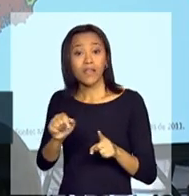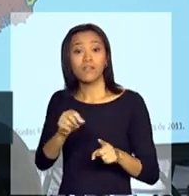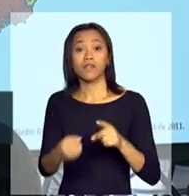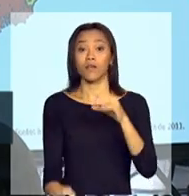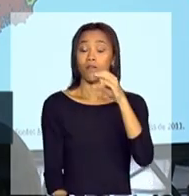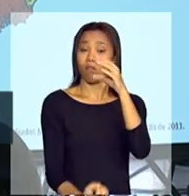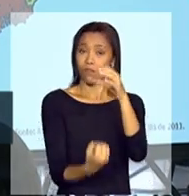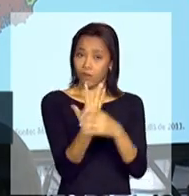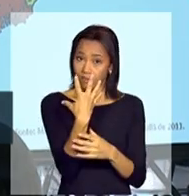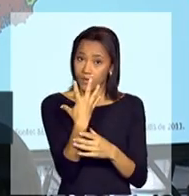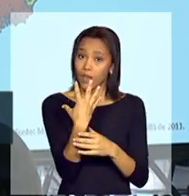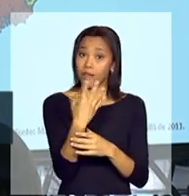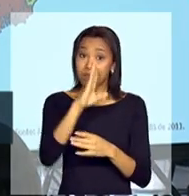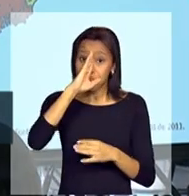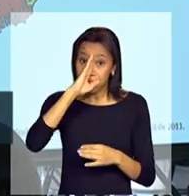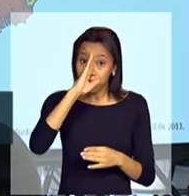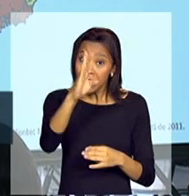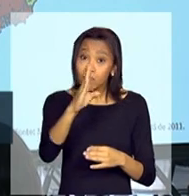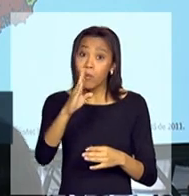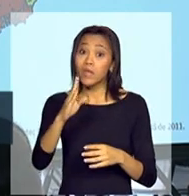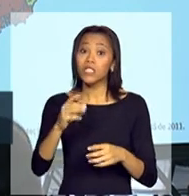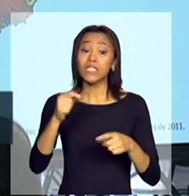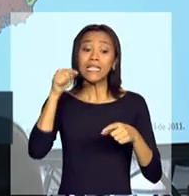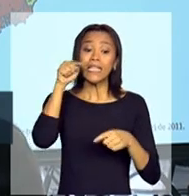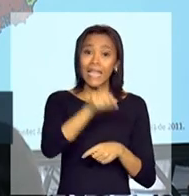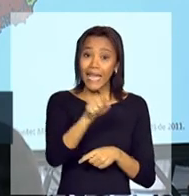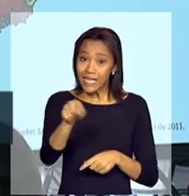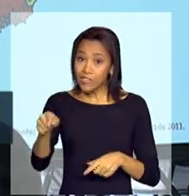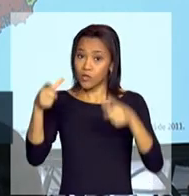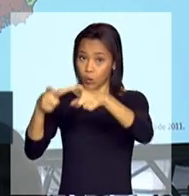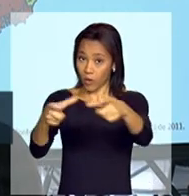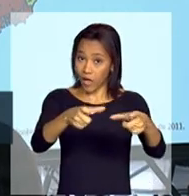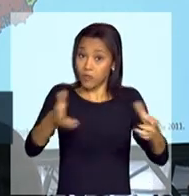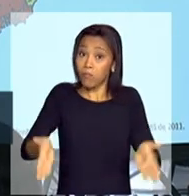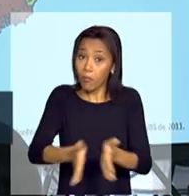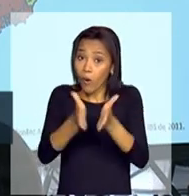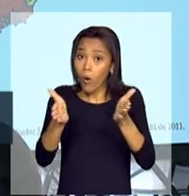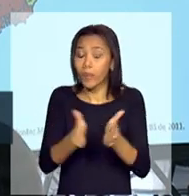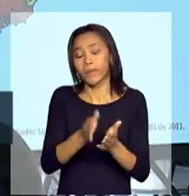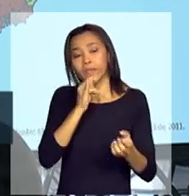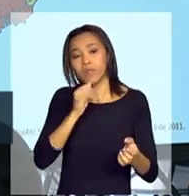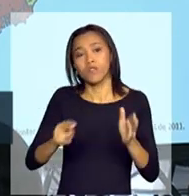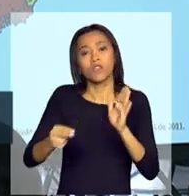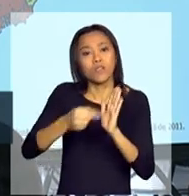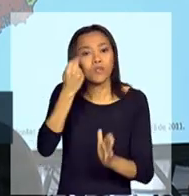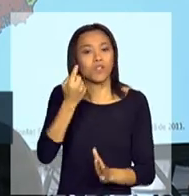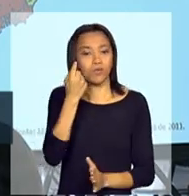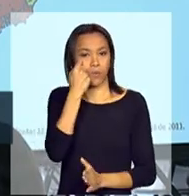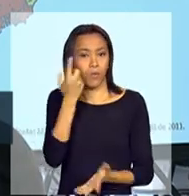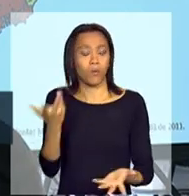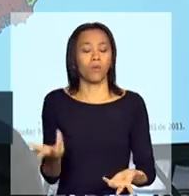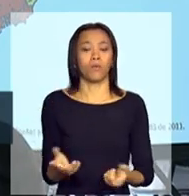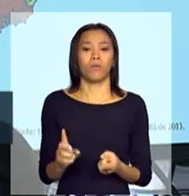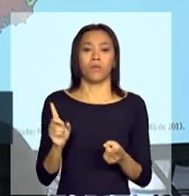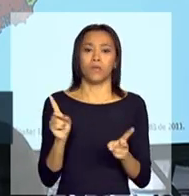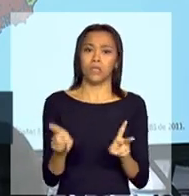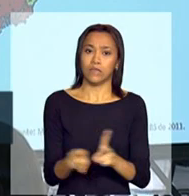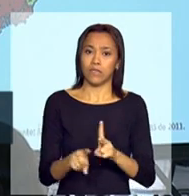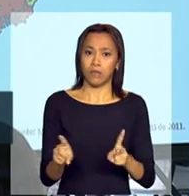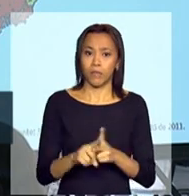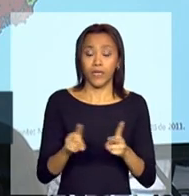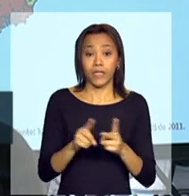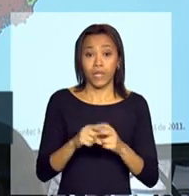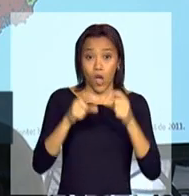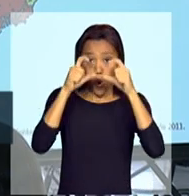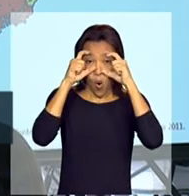implantadas prioritariamente nos territórios pobres, assim como as cirurgias de catarata, assim como a distribuição de